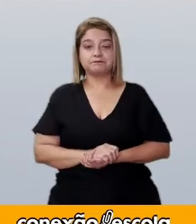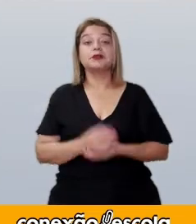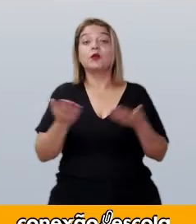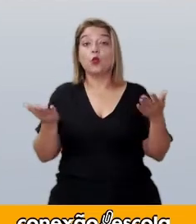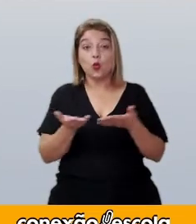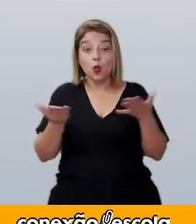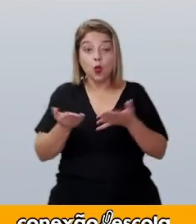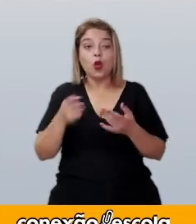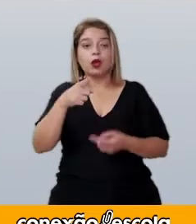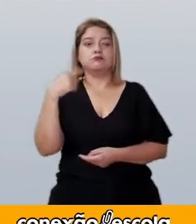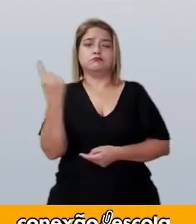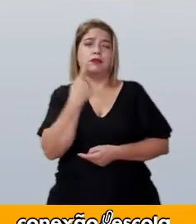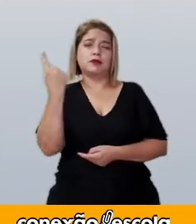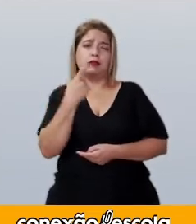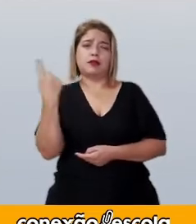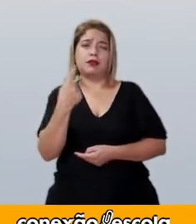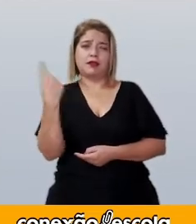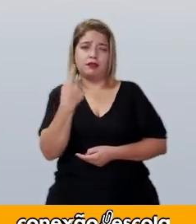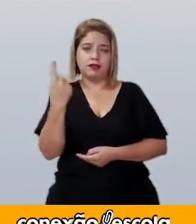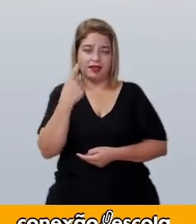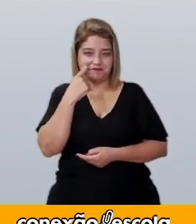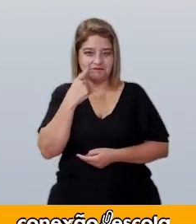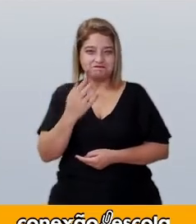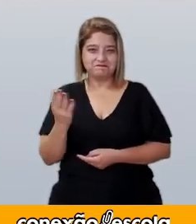Vamos processar tudo.